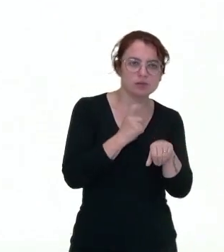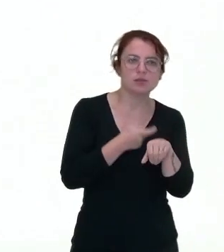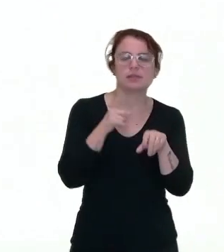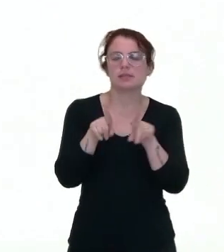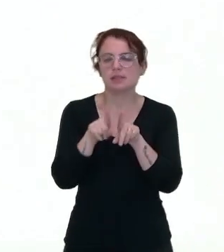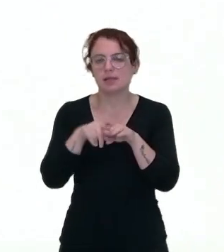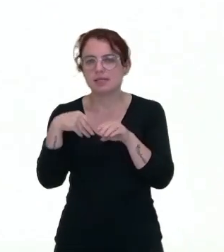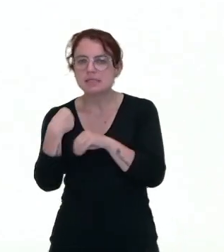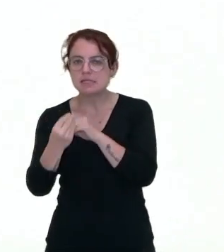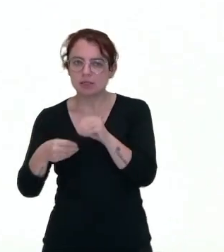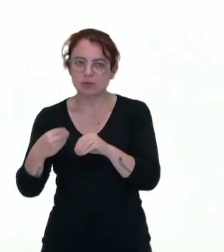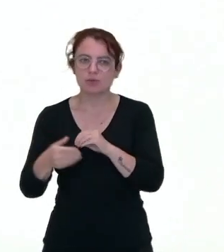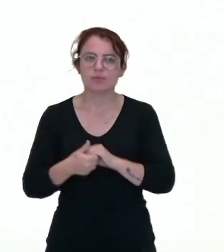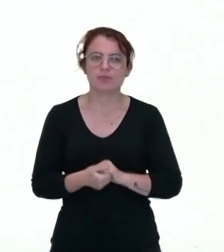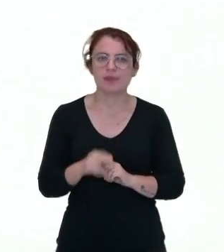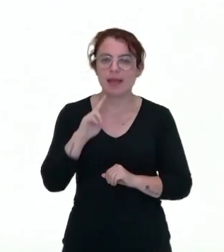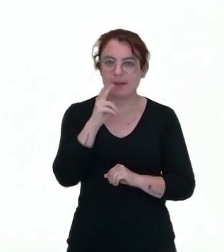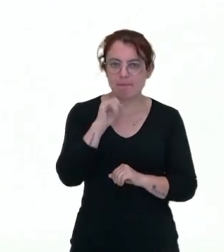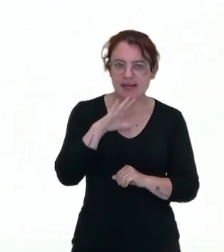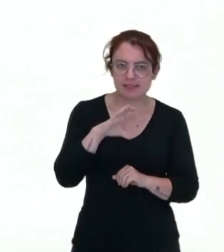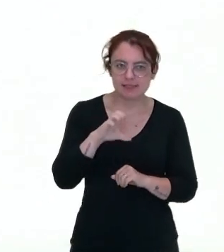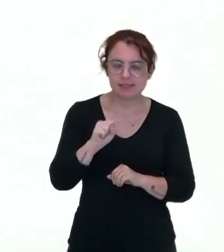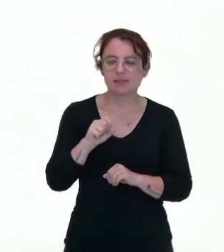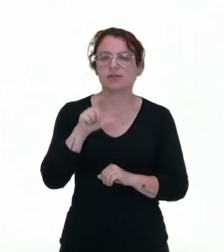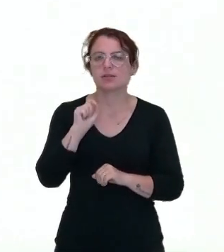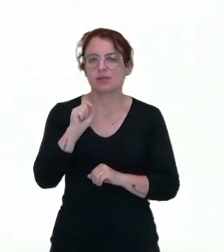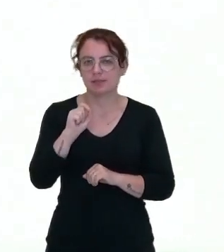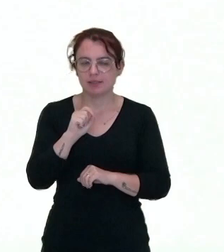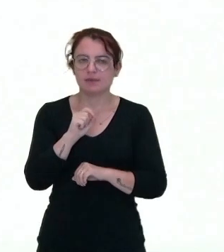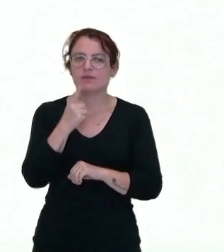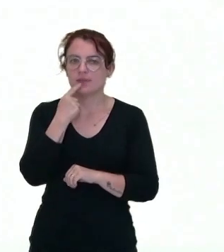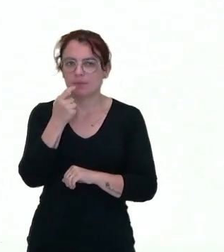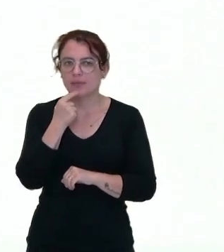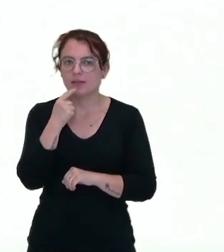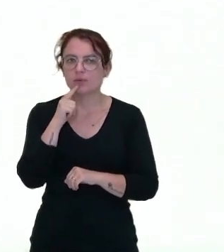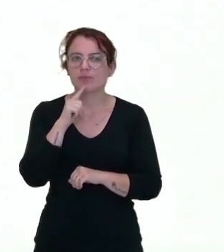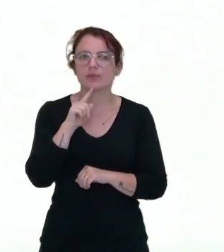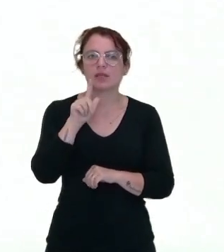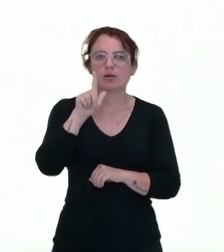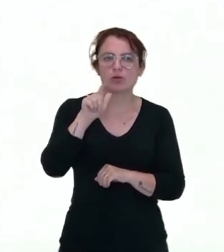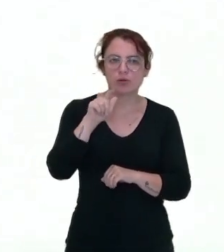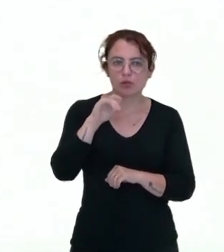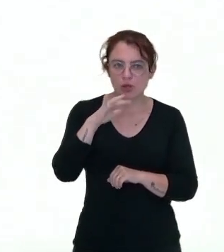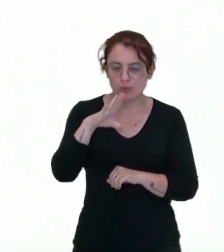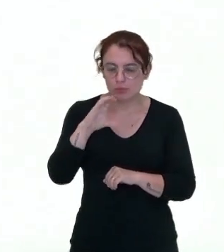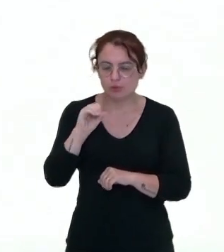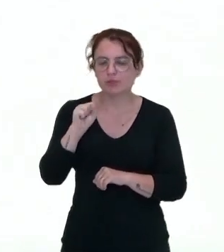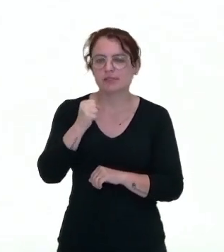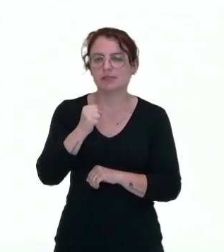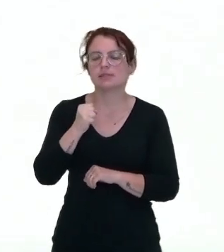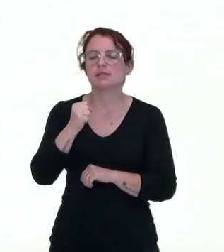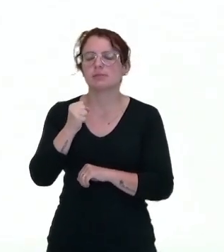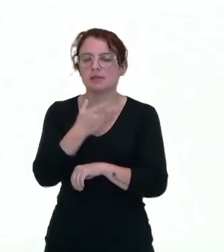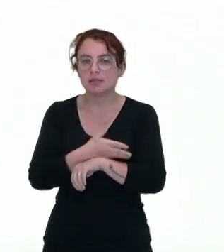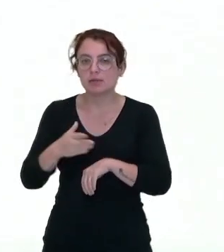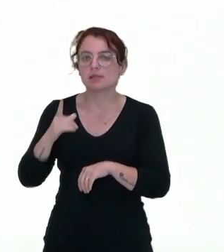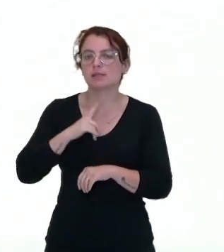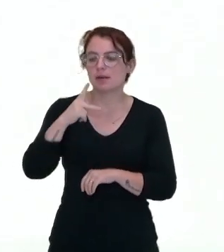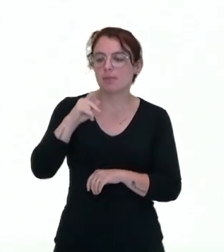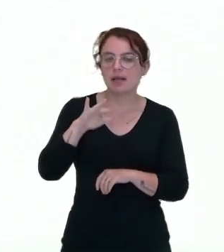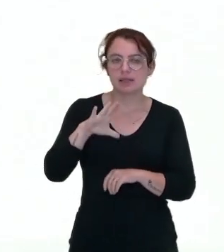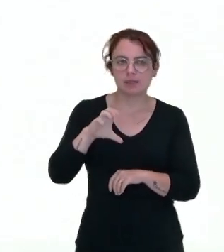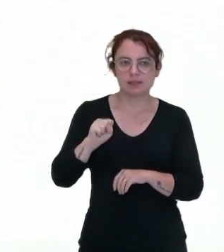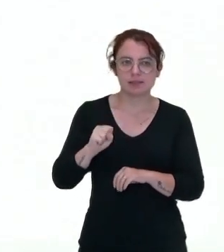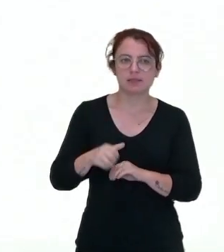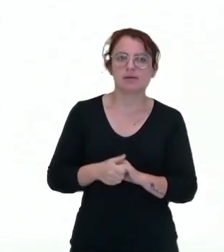Hemácias, glóbulos vermelhos. O que eu tenho aqui? Leucócitos, glóbulos brancos e também as plaquetas. Mas eu também posso encontrar